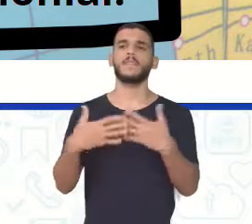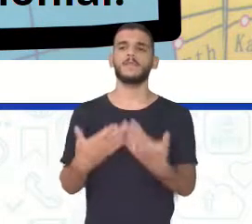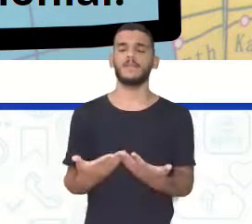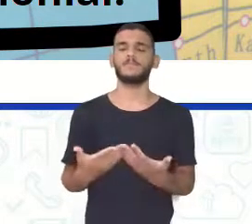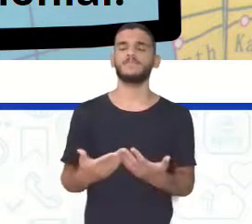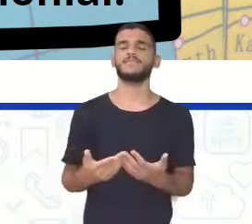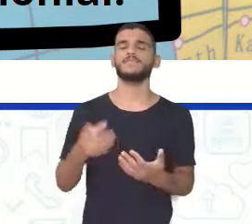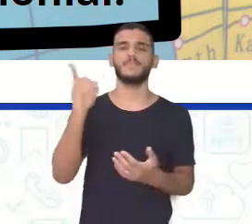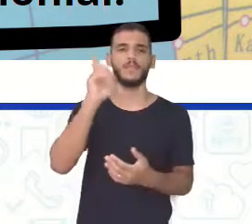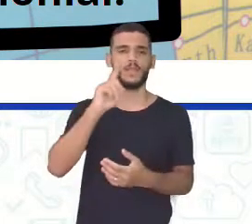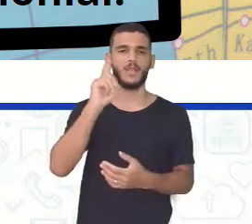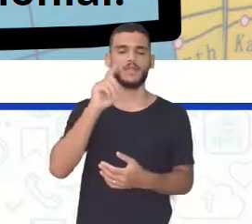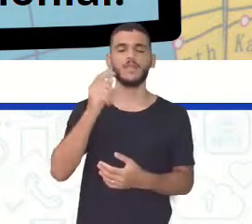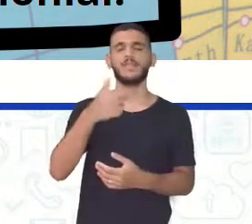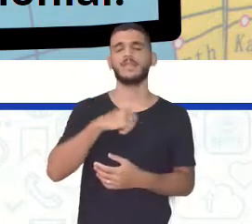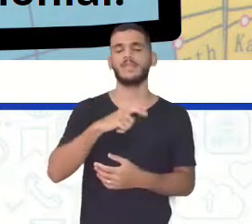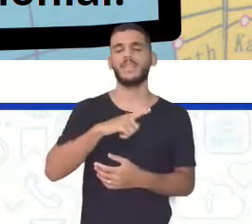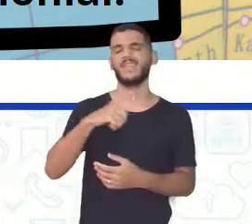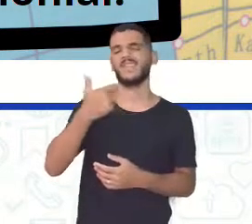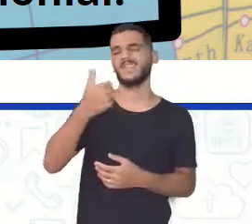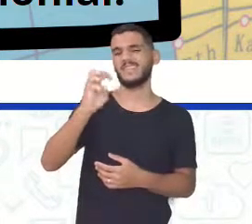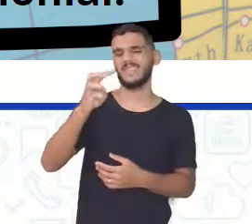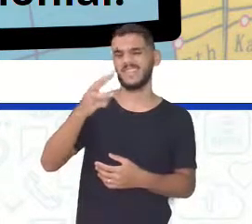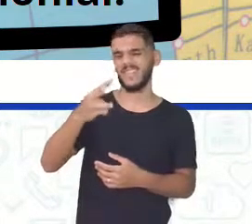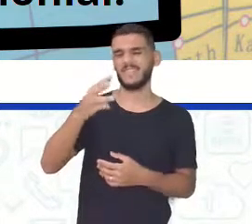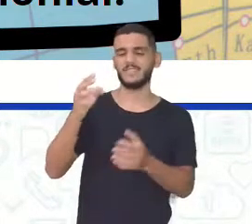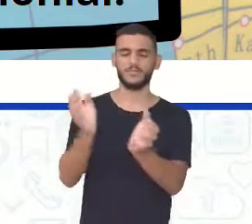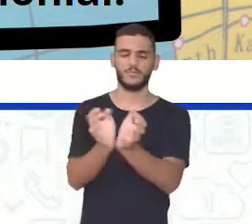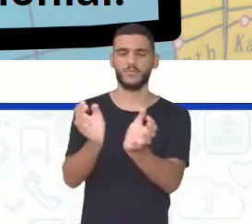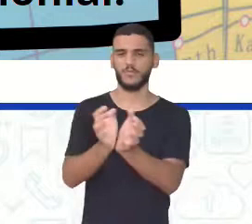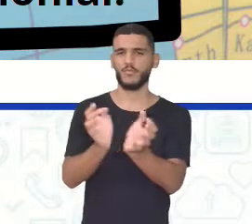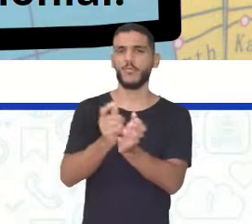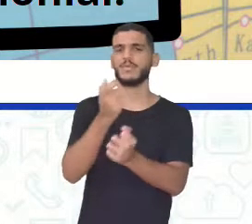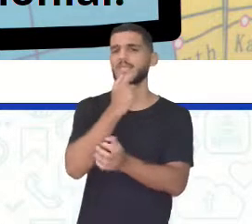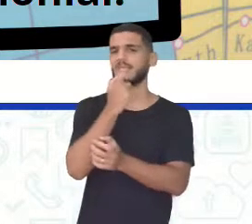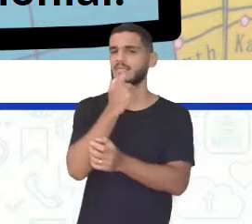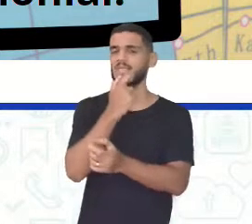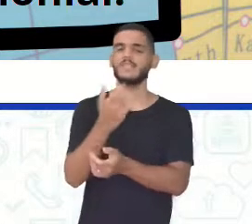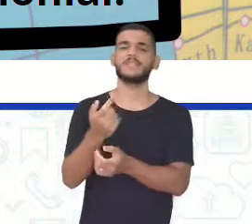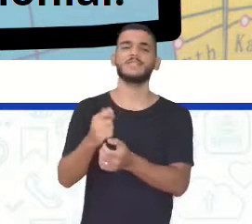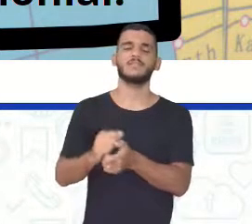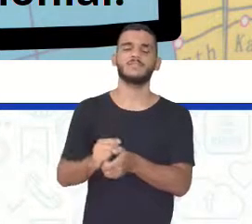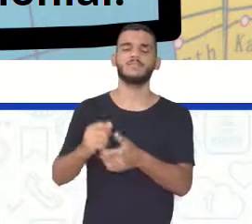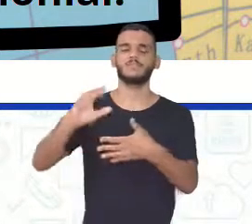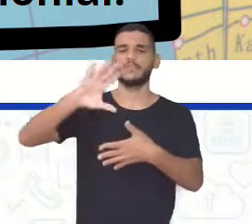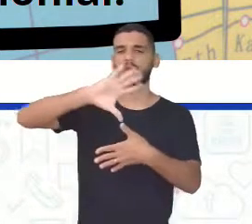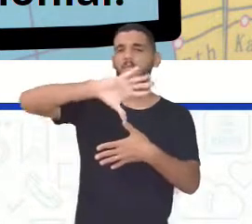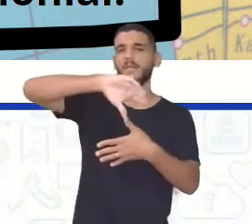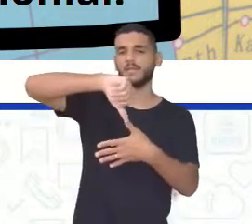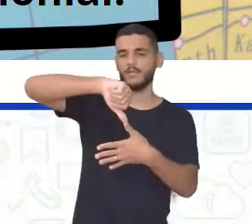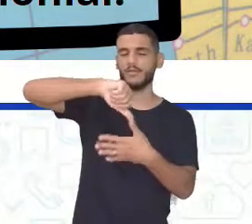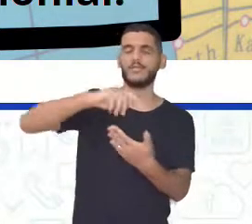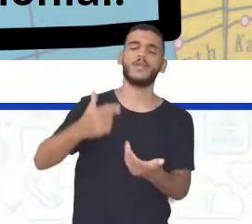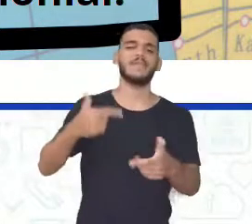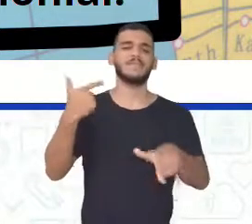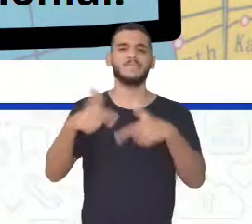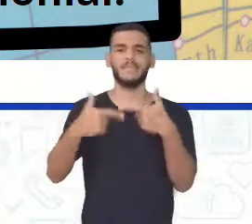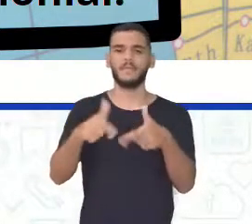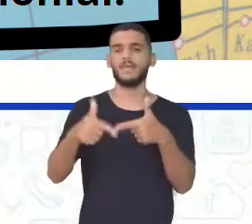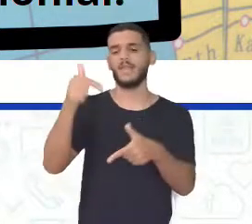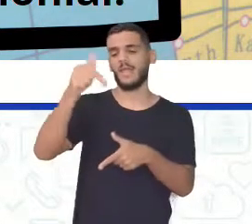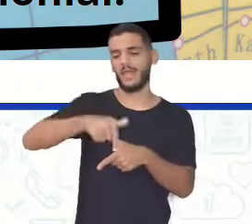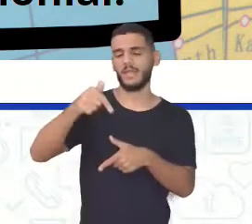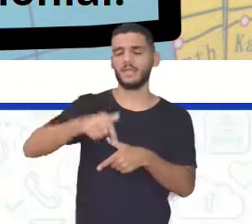colônias inglesas Da América do Norte E aí vieram Os primitivos habitantes E para trabalhar na mão de obra Os escravizados